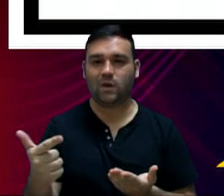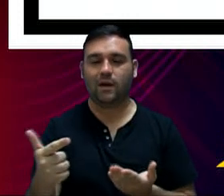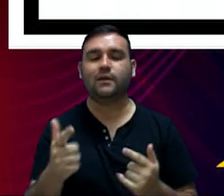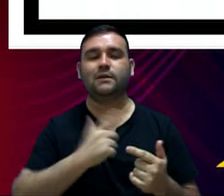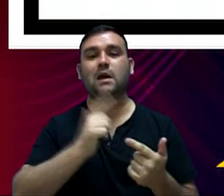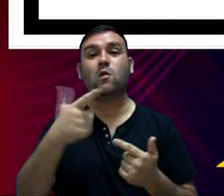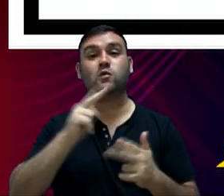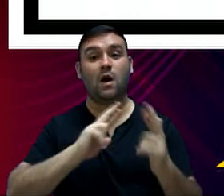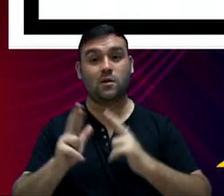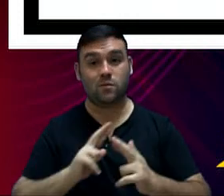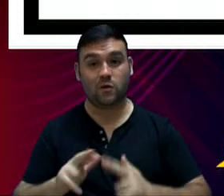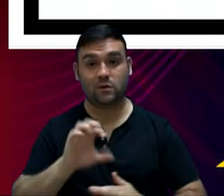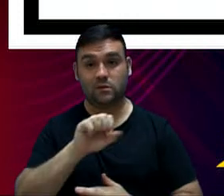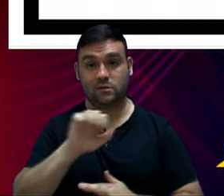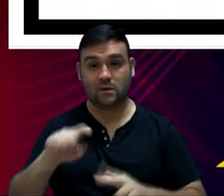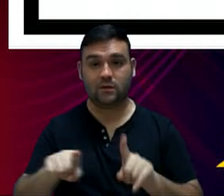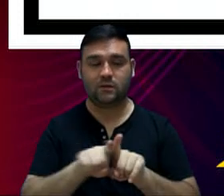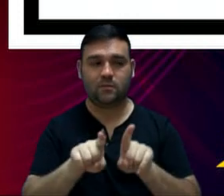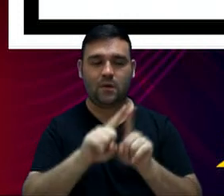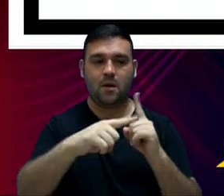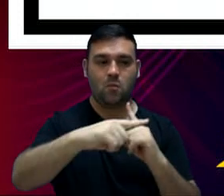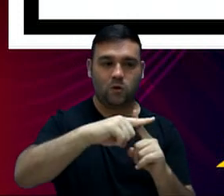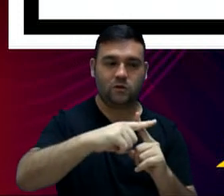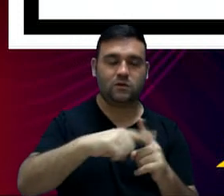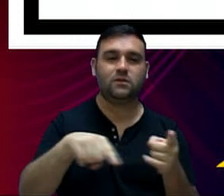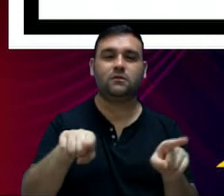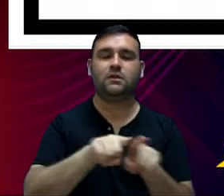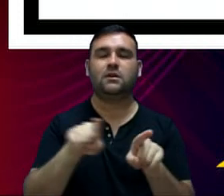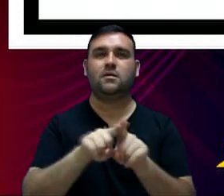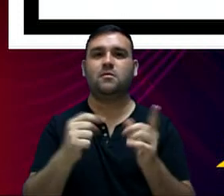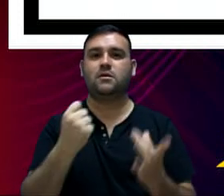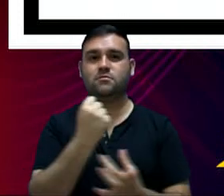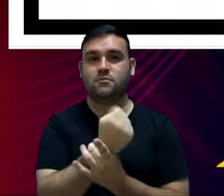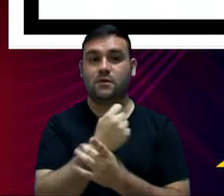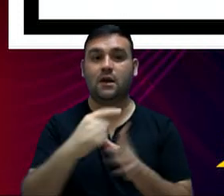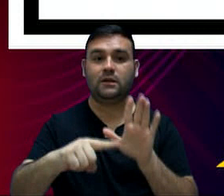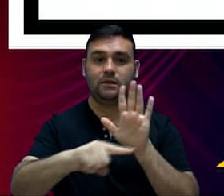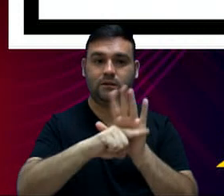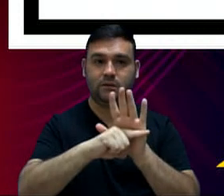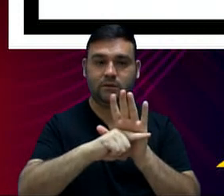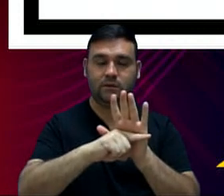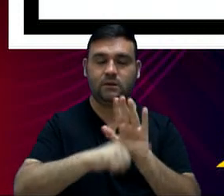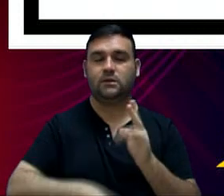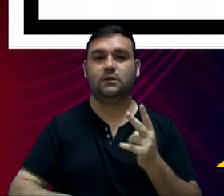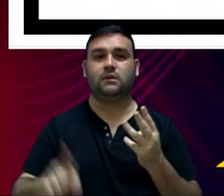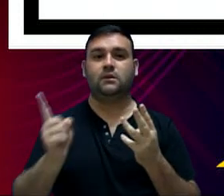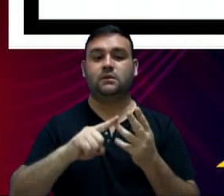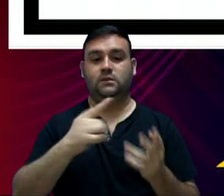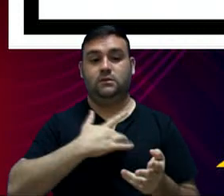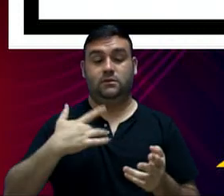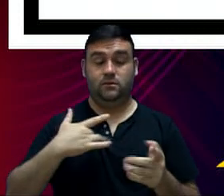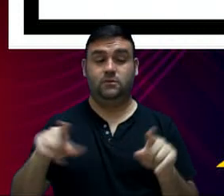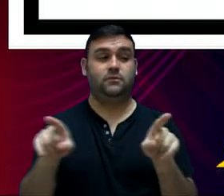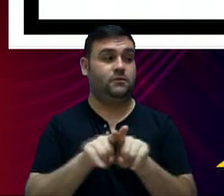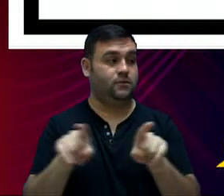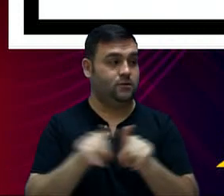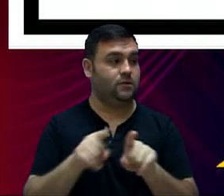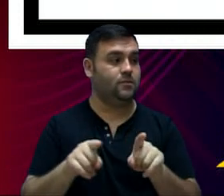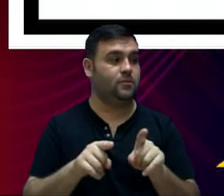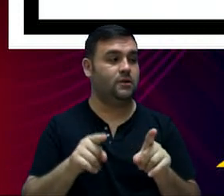nós temos aí o resultado do SAI positivo também, da Previdência negativo, o da Saúde também,